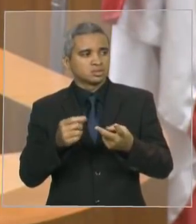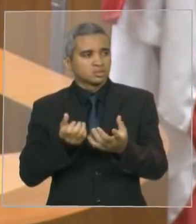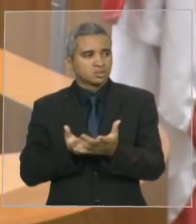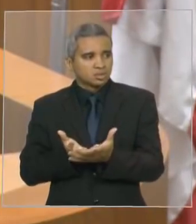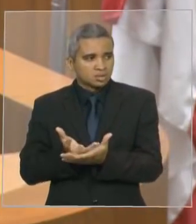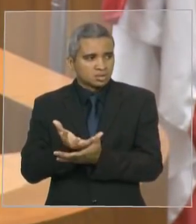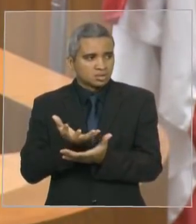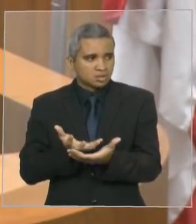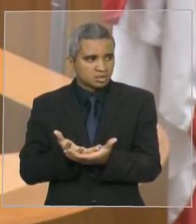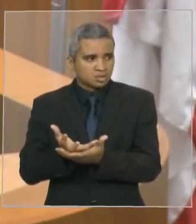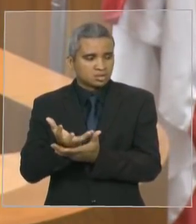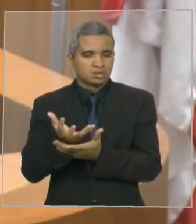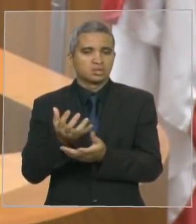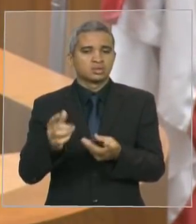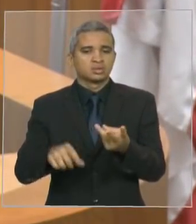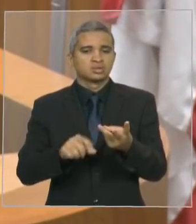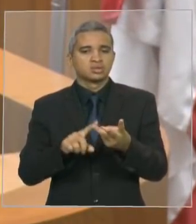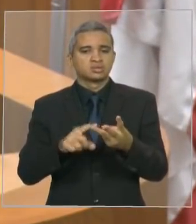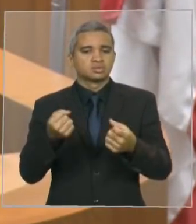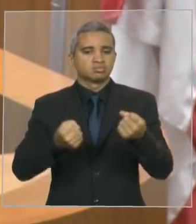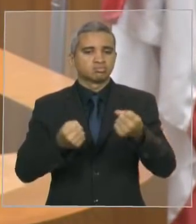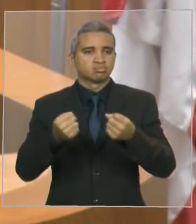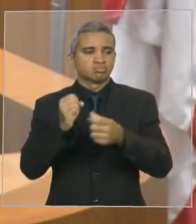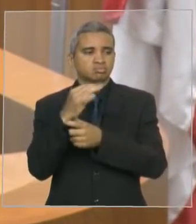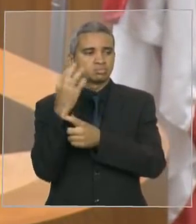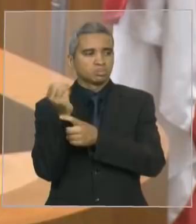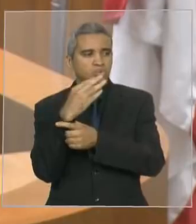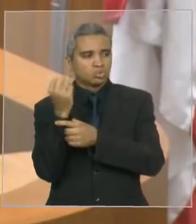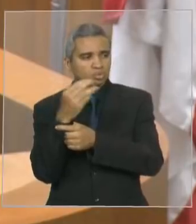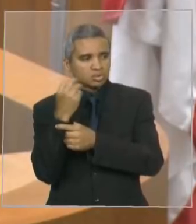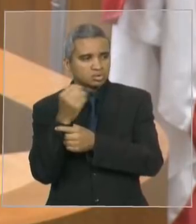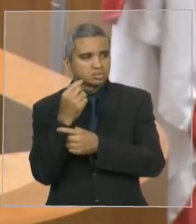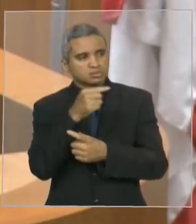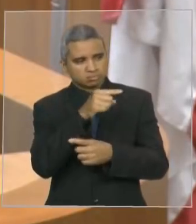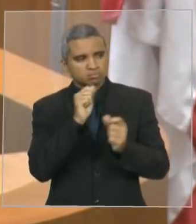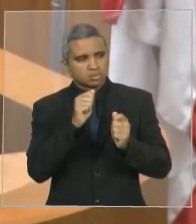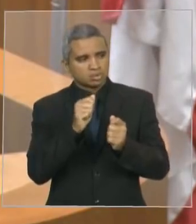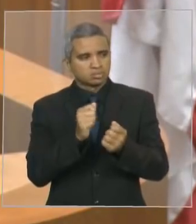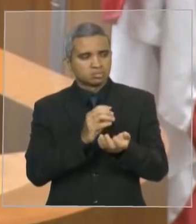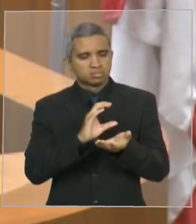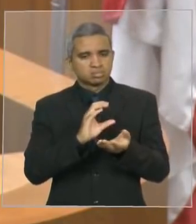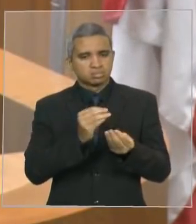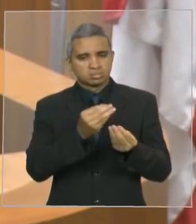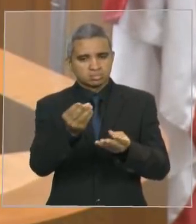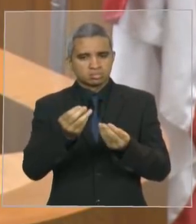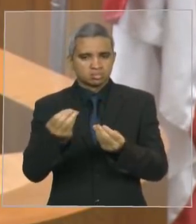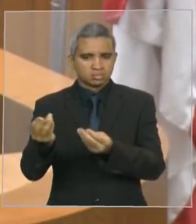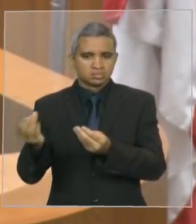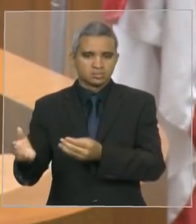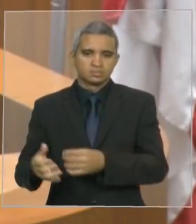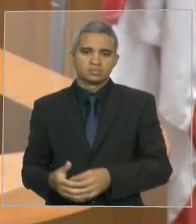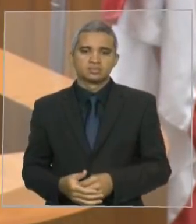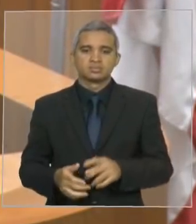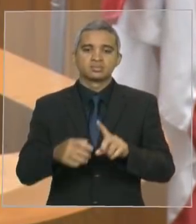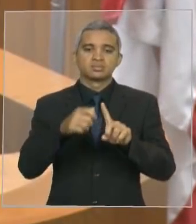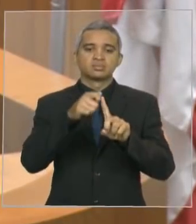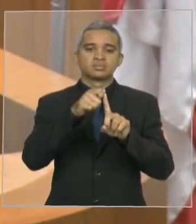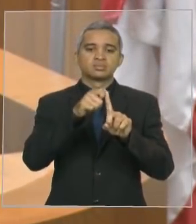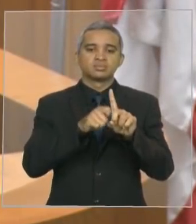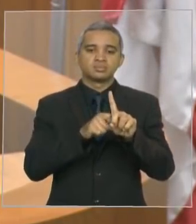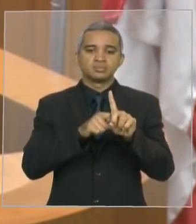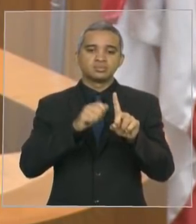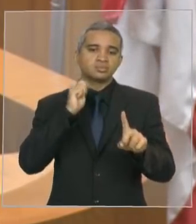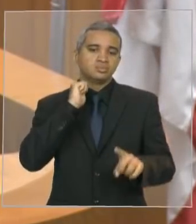ambulâncias para os municípios. foi, então, que no mês de abril de